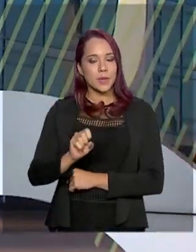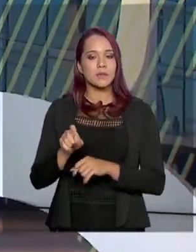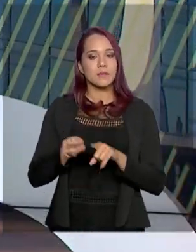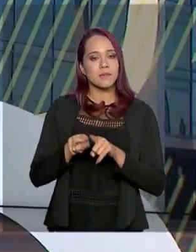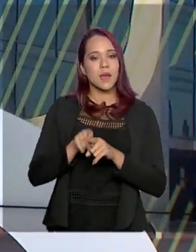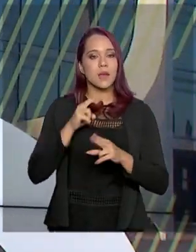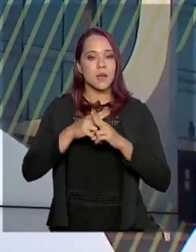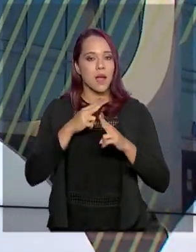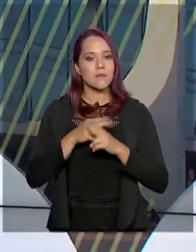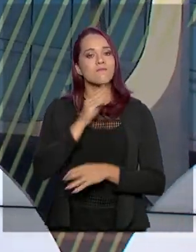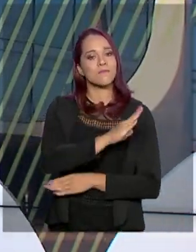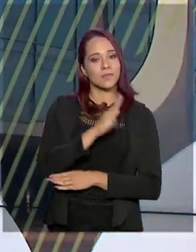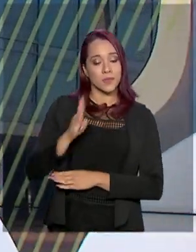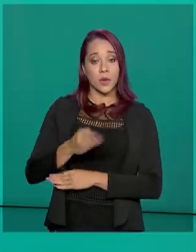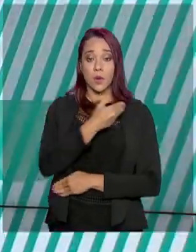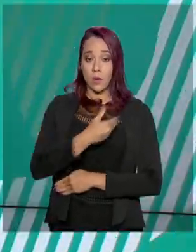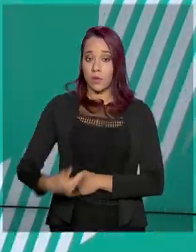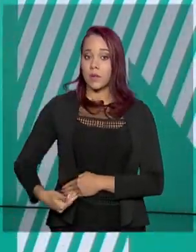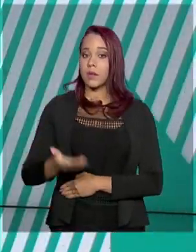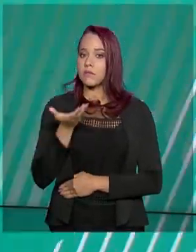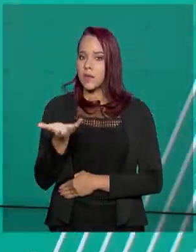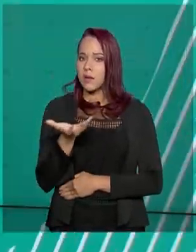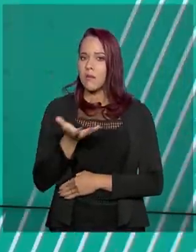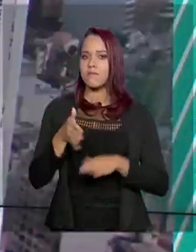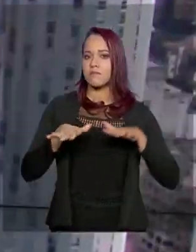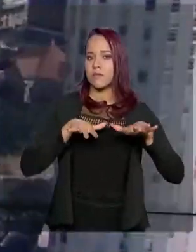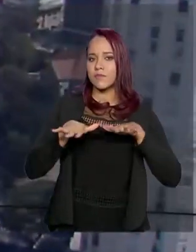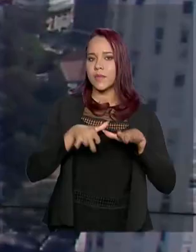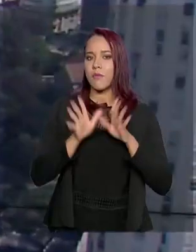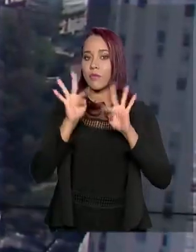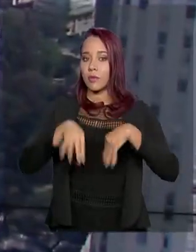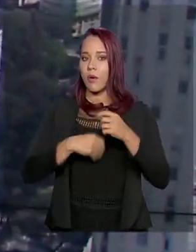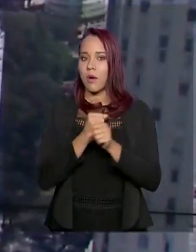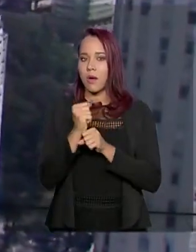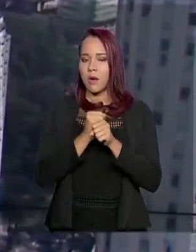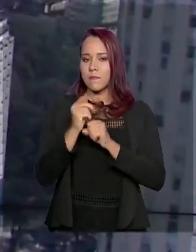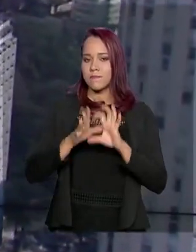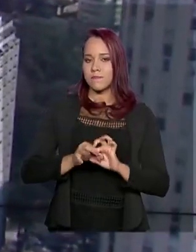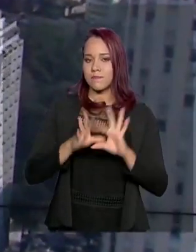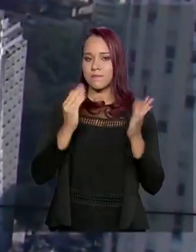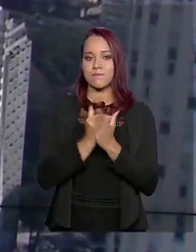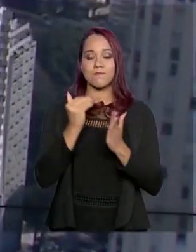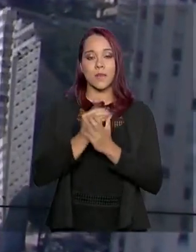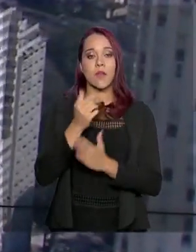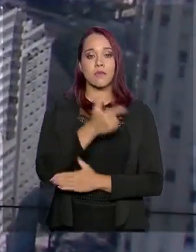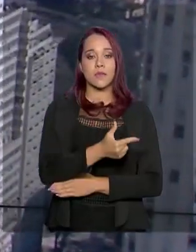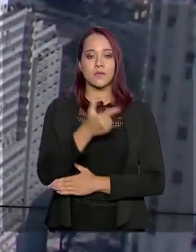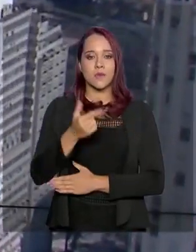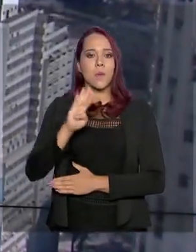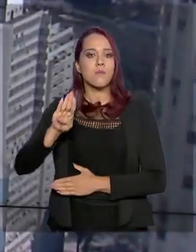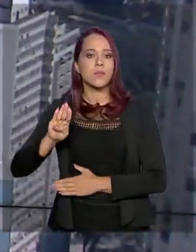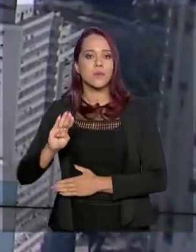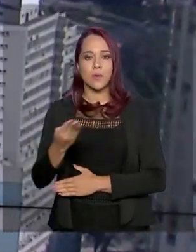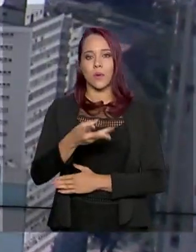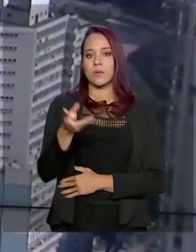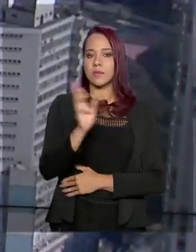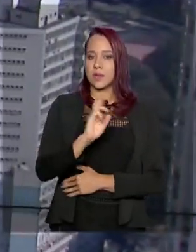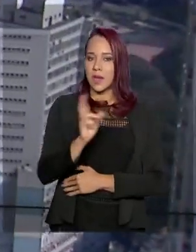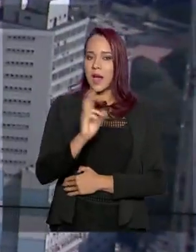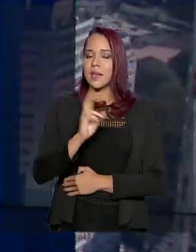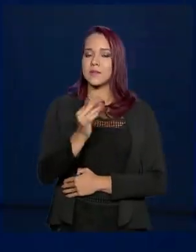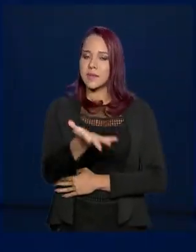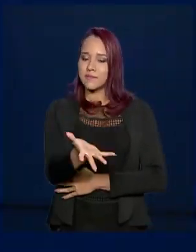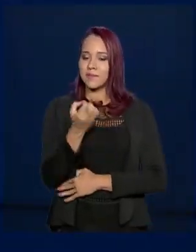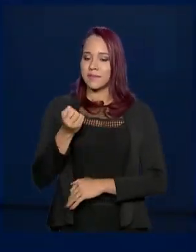do Brasil. O governo espera movimentar a economia neste final de ano, com a liberação de 22 bilhões de reais disponíveis